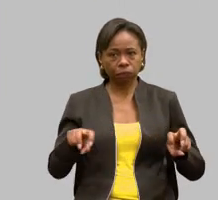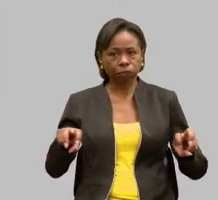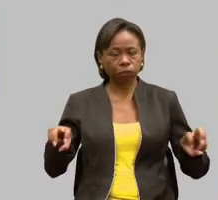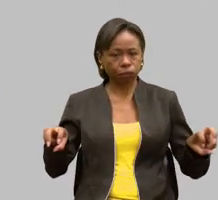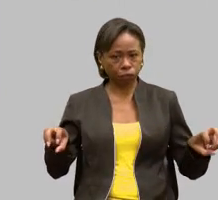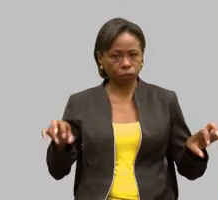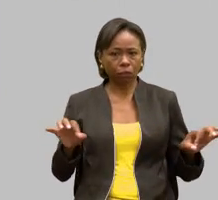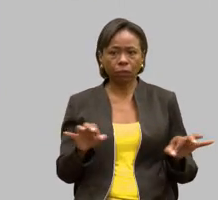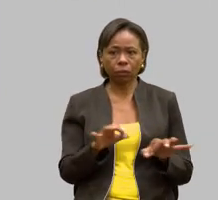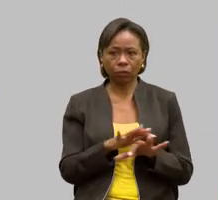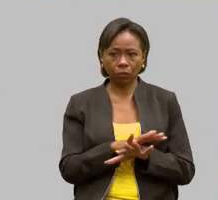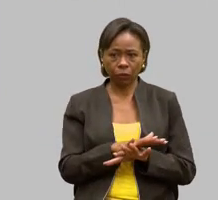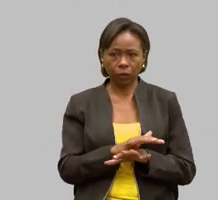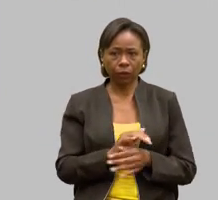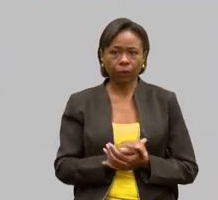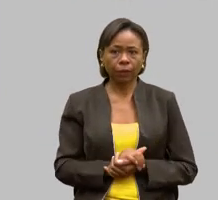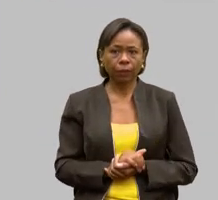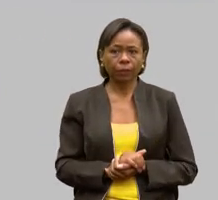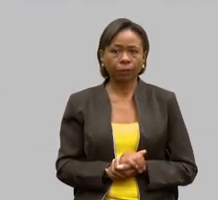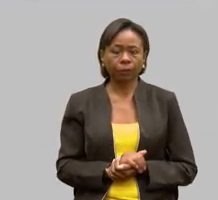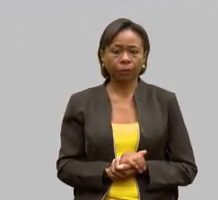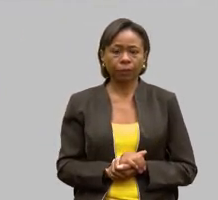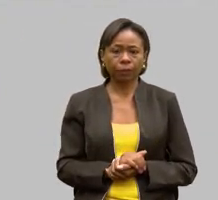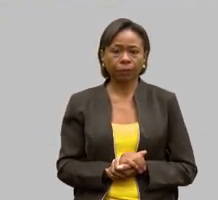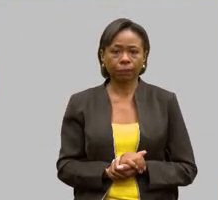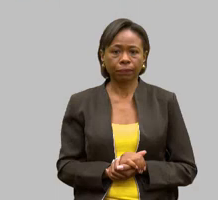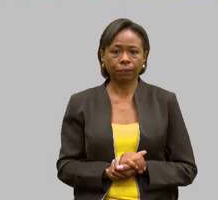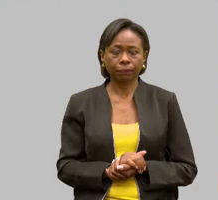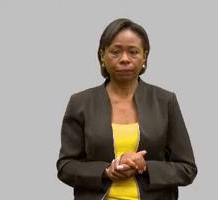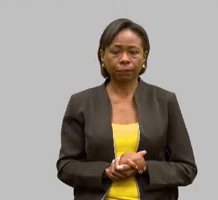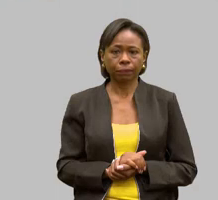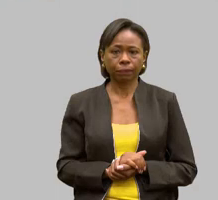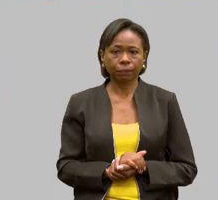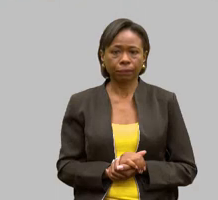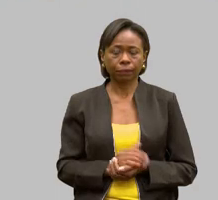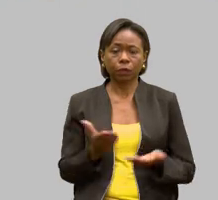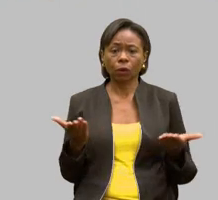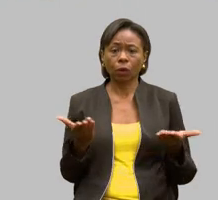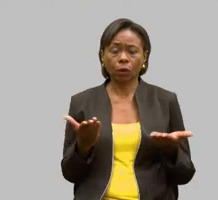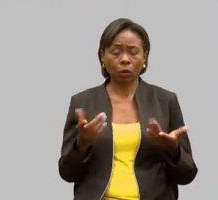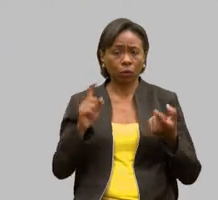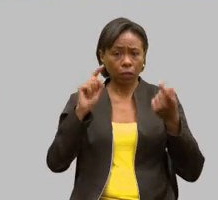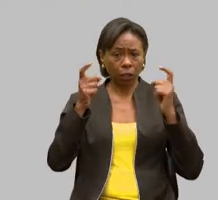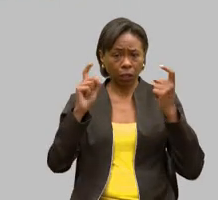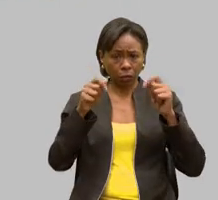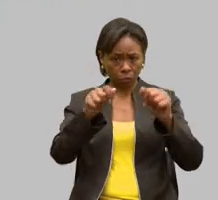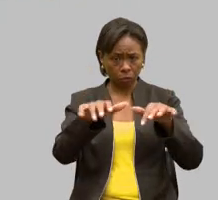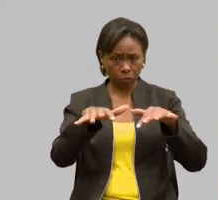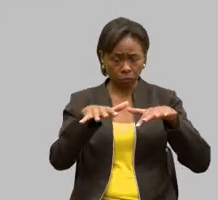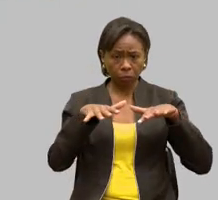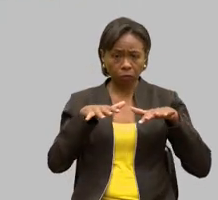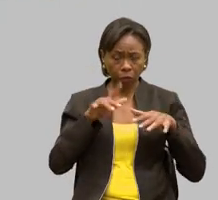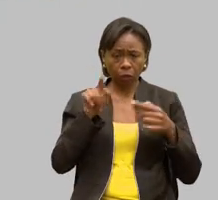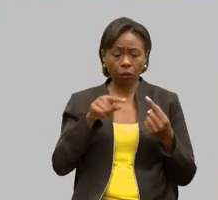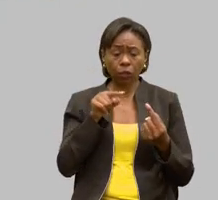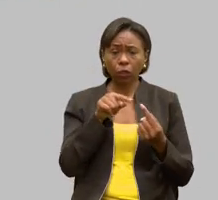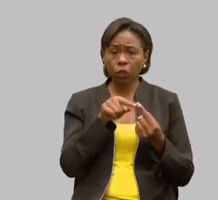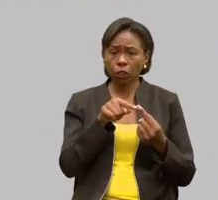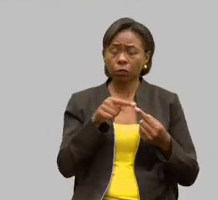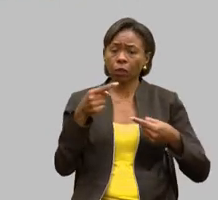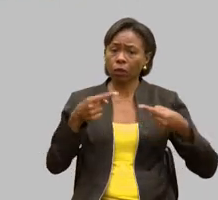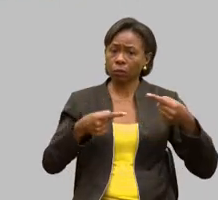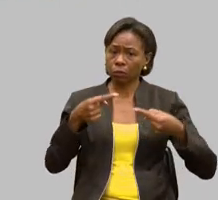fazer uma breve explanação. Essa audiência pública tem por finalidade debater o trabalho